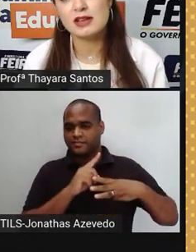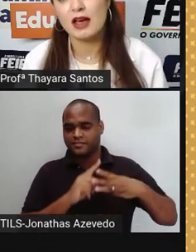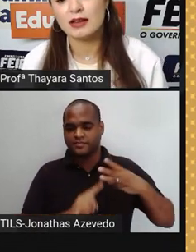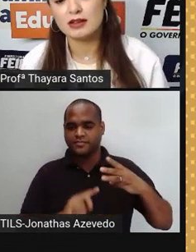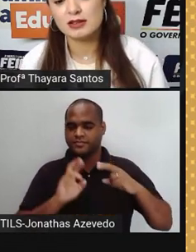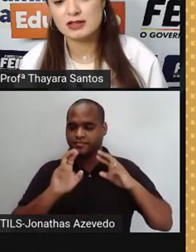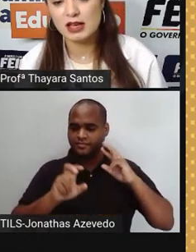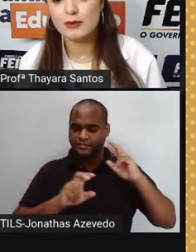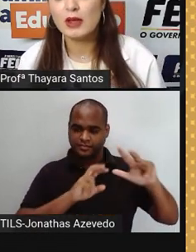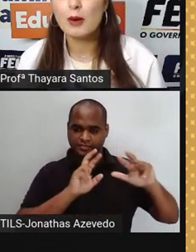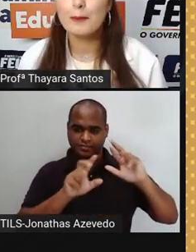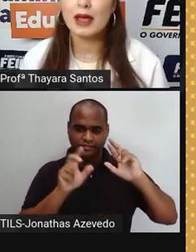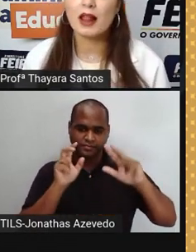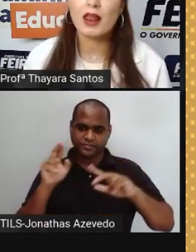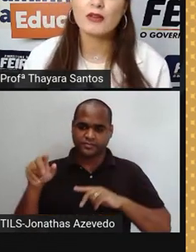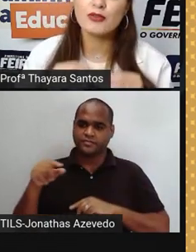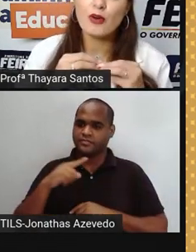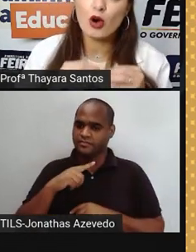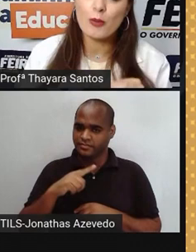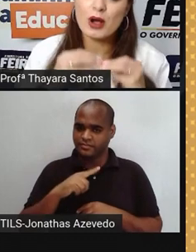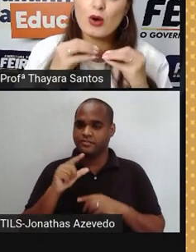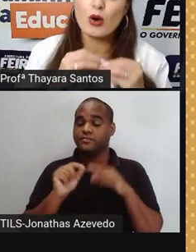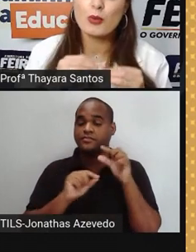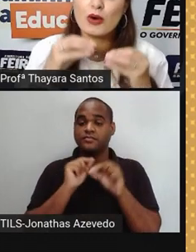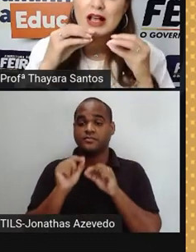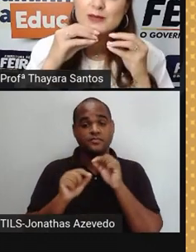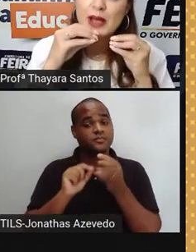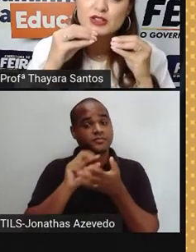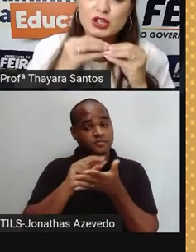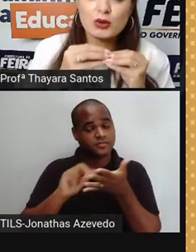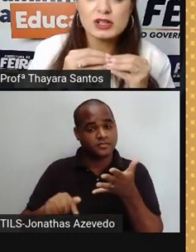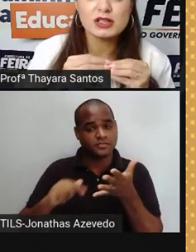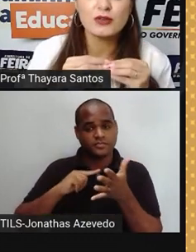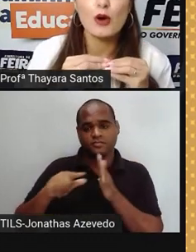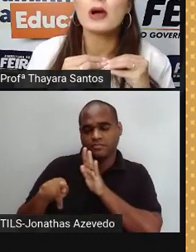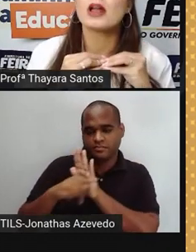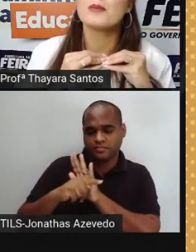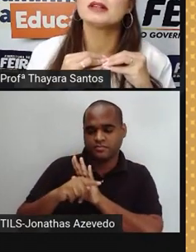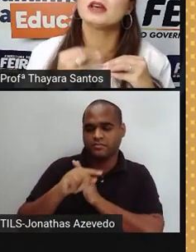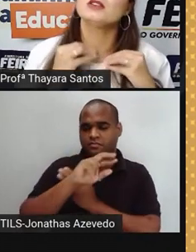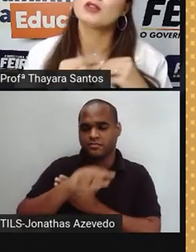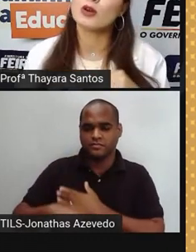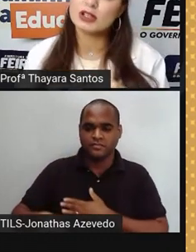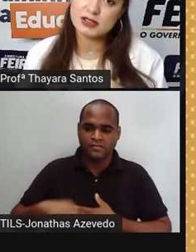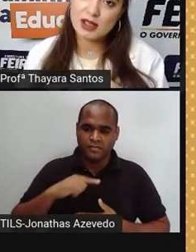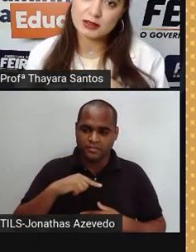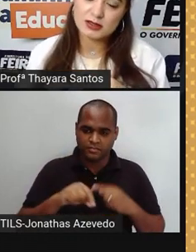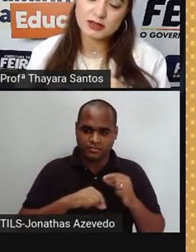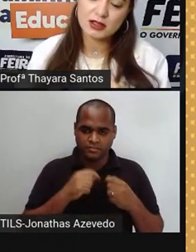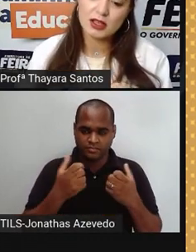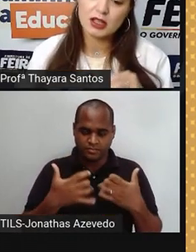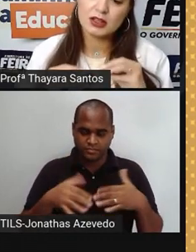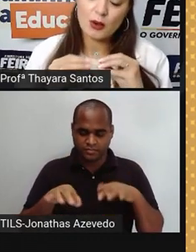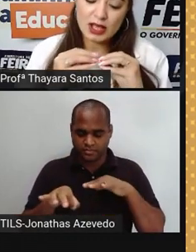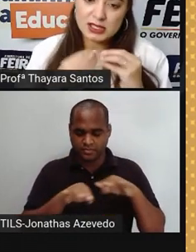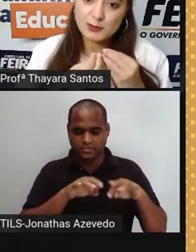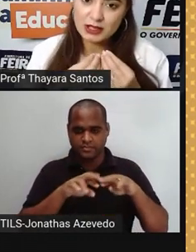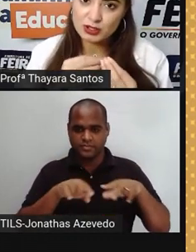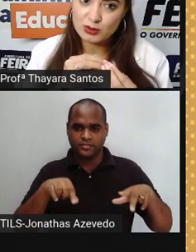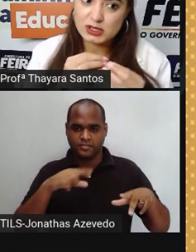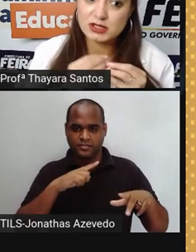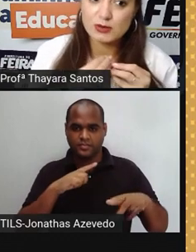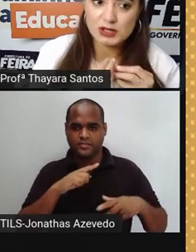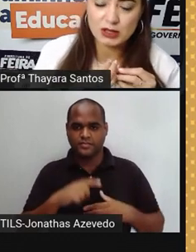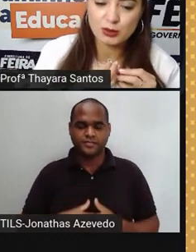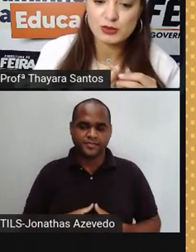diferenciar entre si pela forma como as partículas que formam aquela matéria estão organizadas. Então, essas